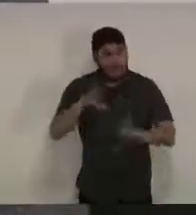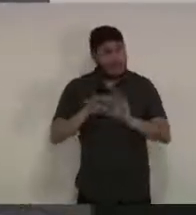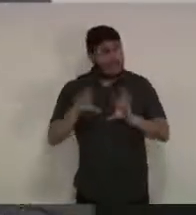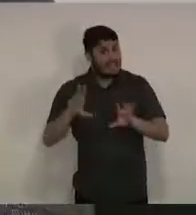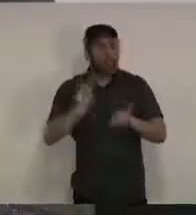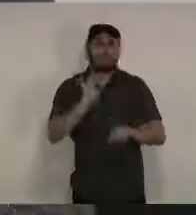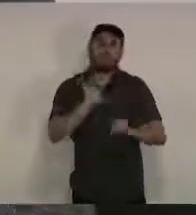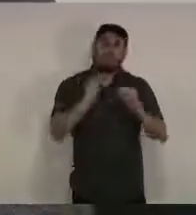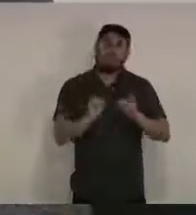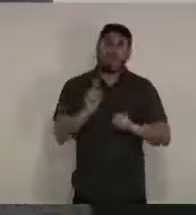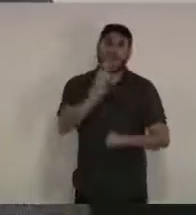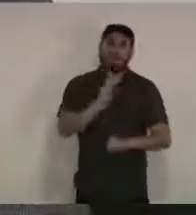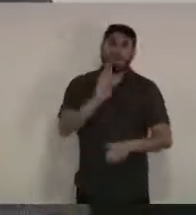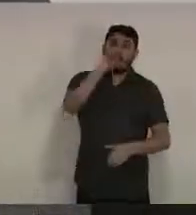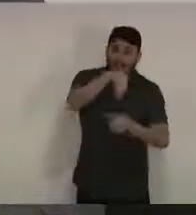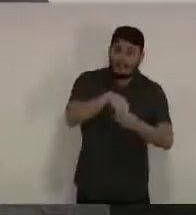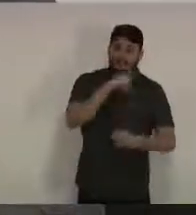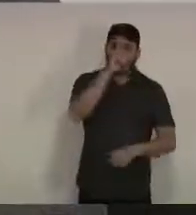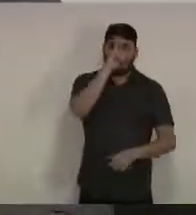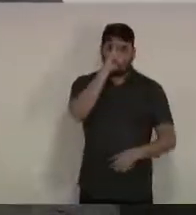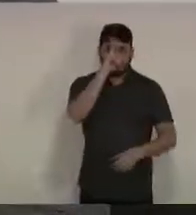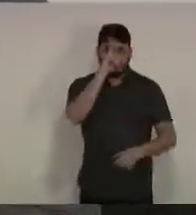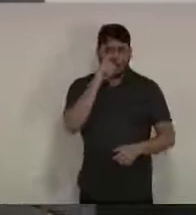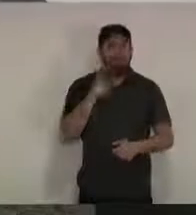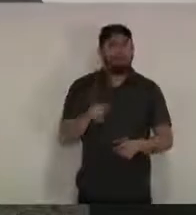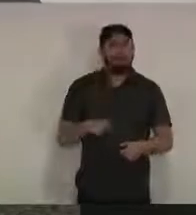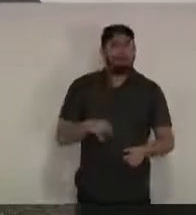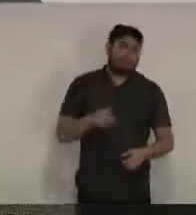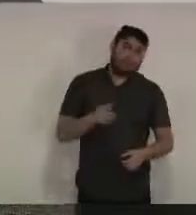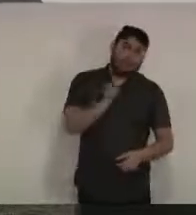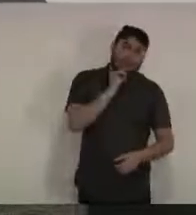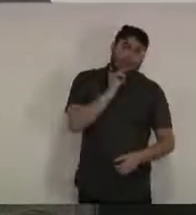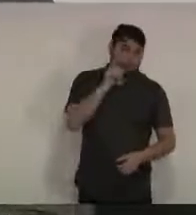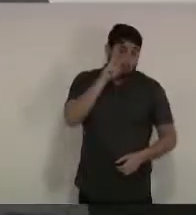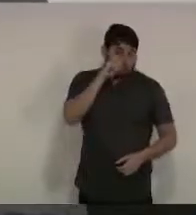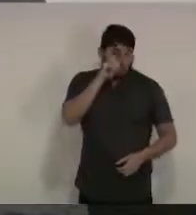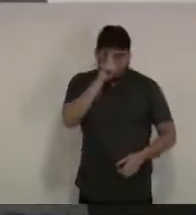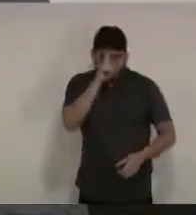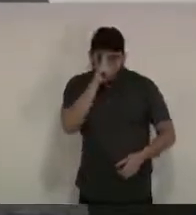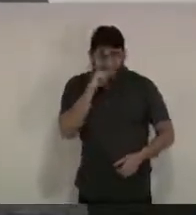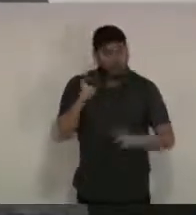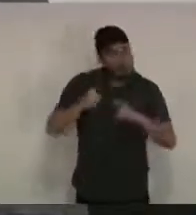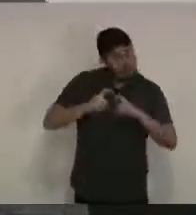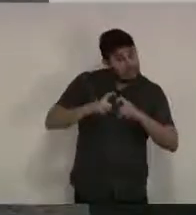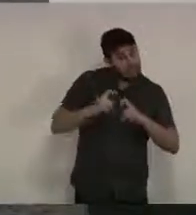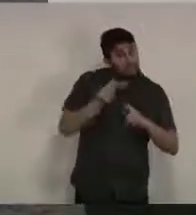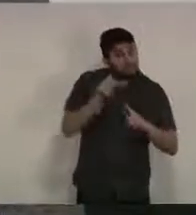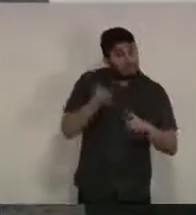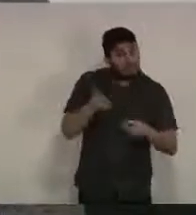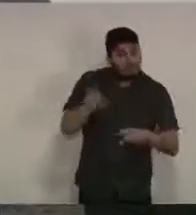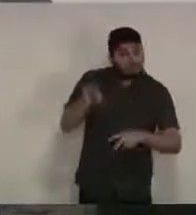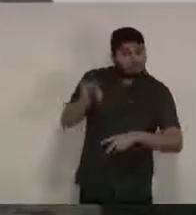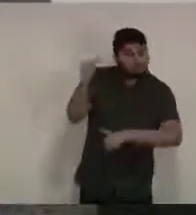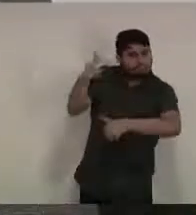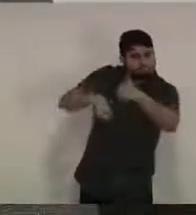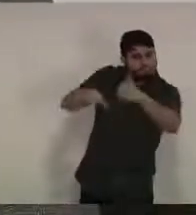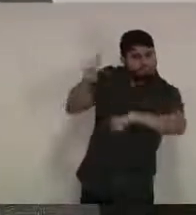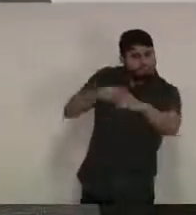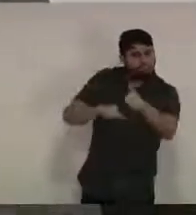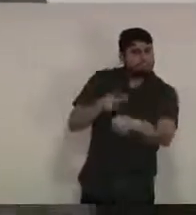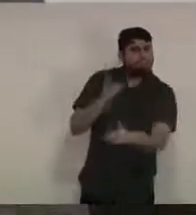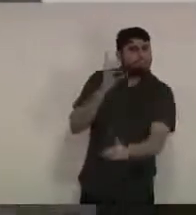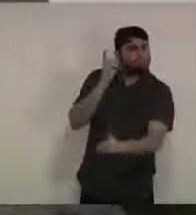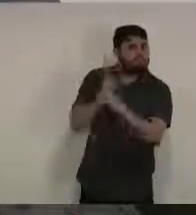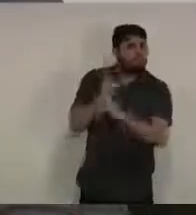paciente dialogam e concordam que seria uma alternativa nós disponibilizamos vale